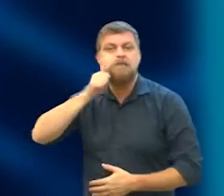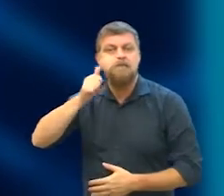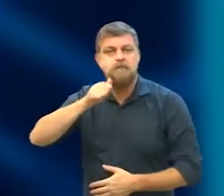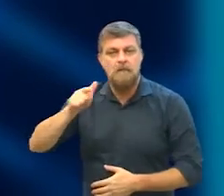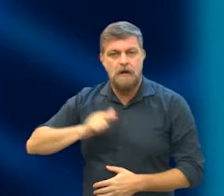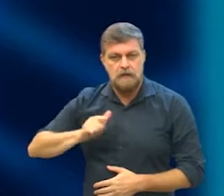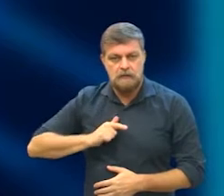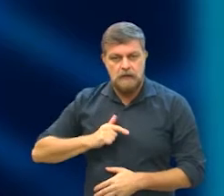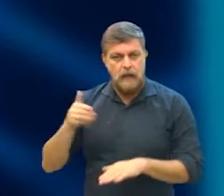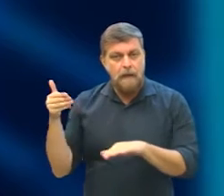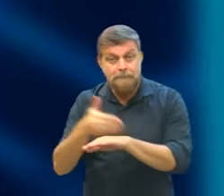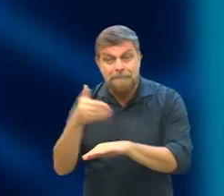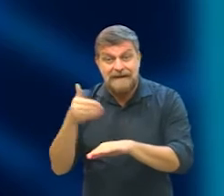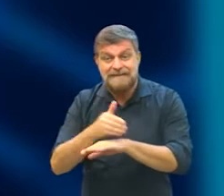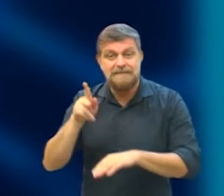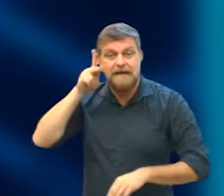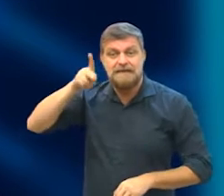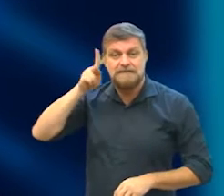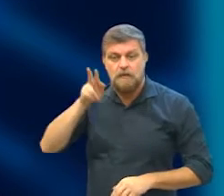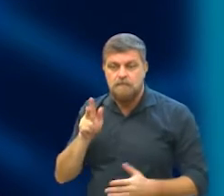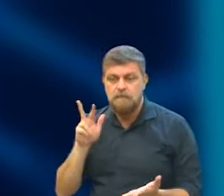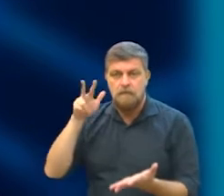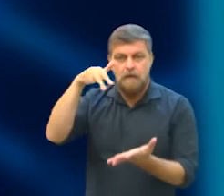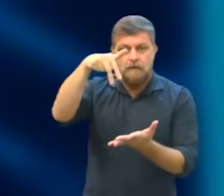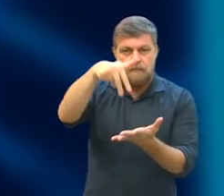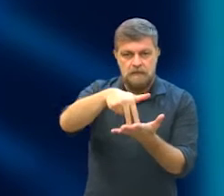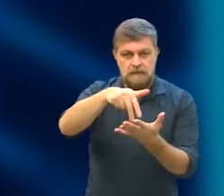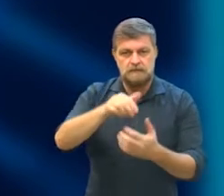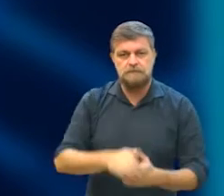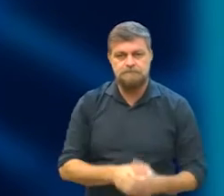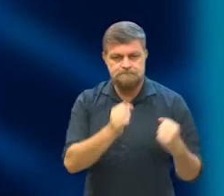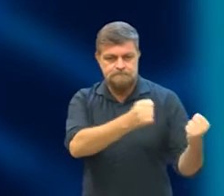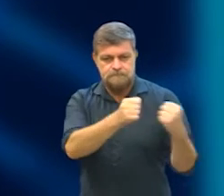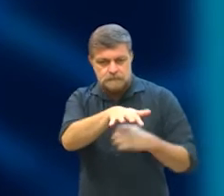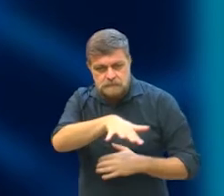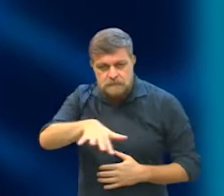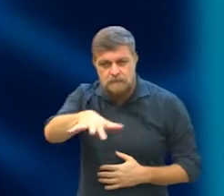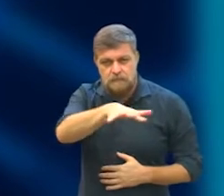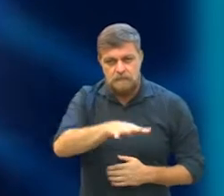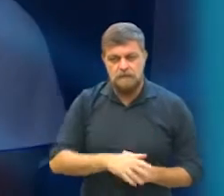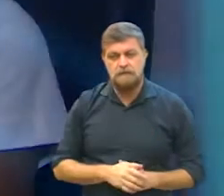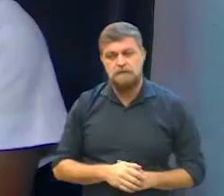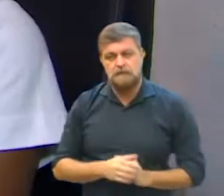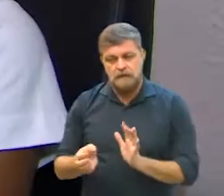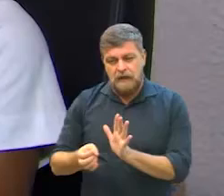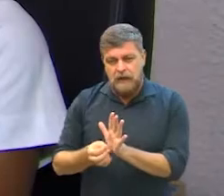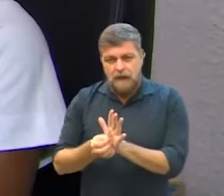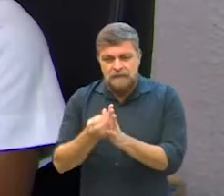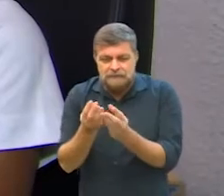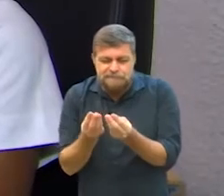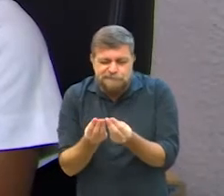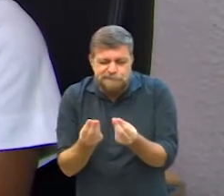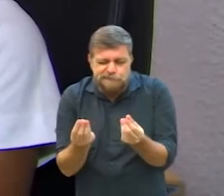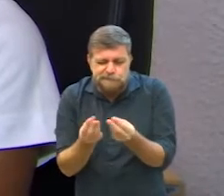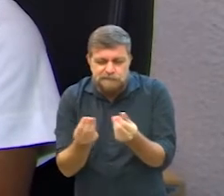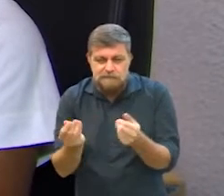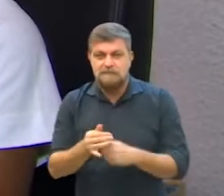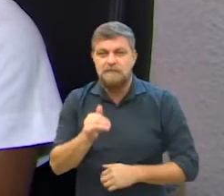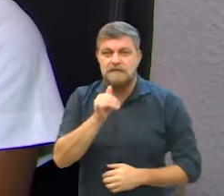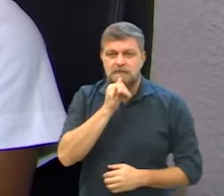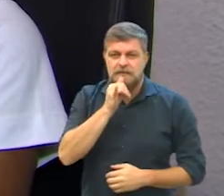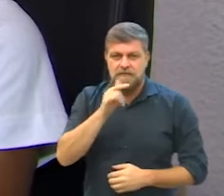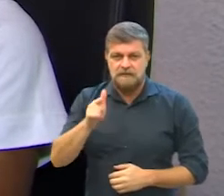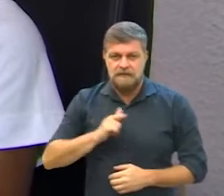Mulher que quer garantir mais participação política das mulheres no espaço de poder. Muitas vezes isso é tão sutil